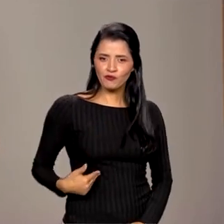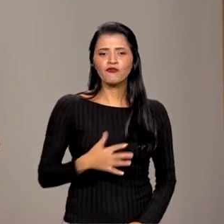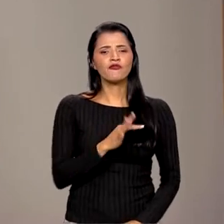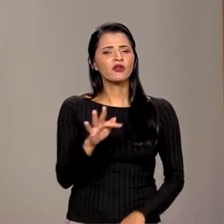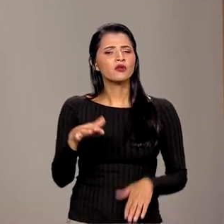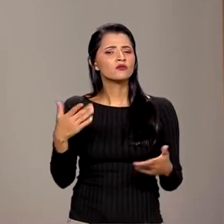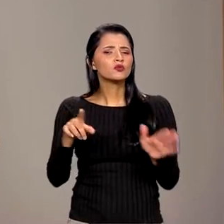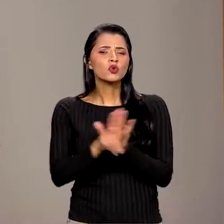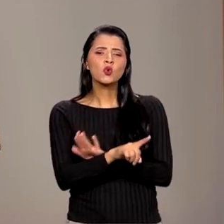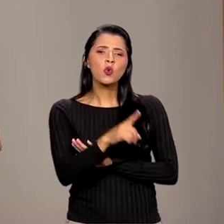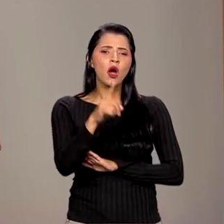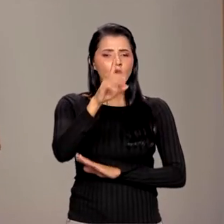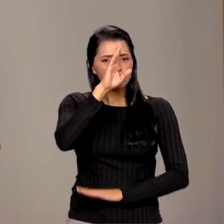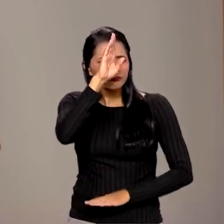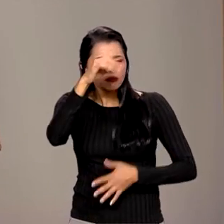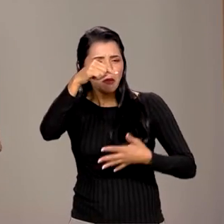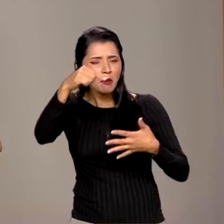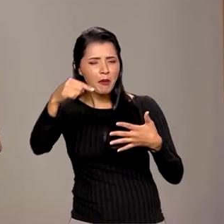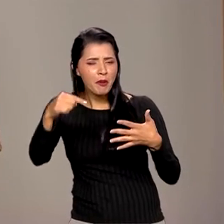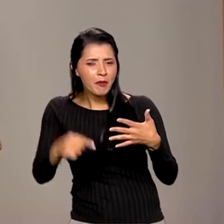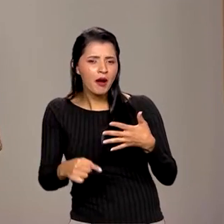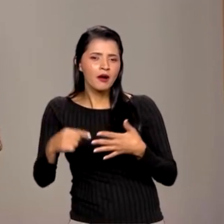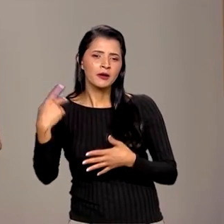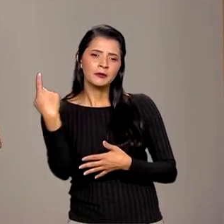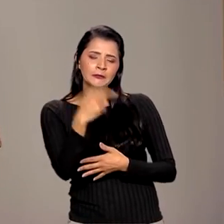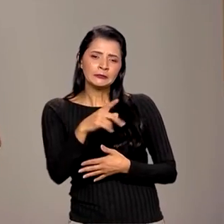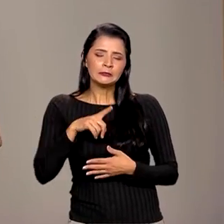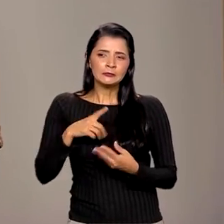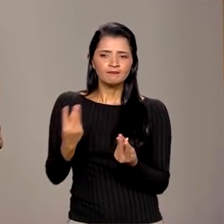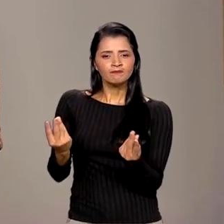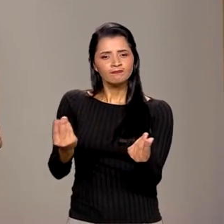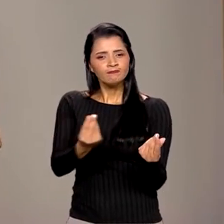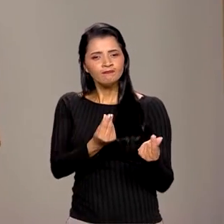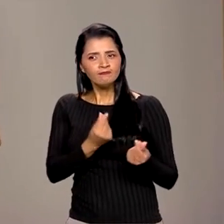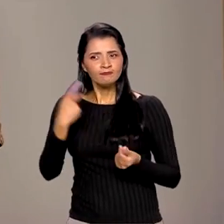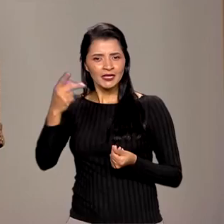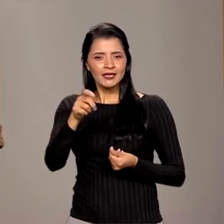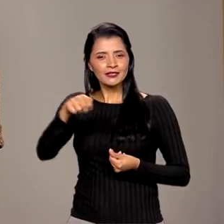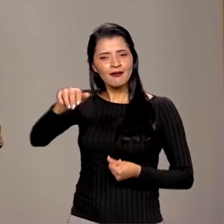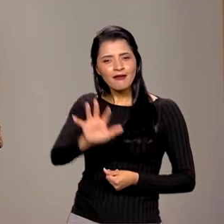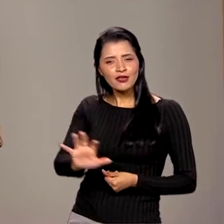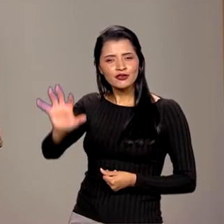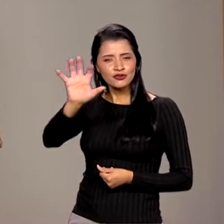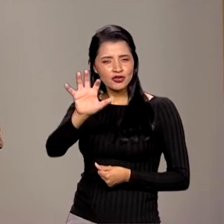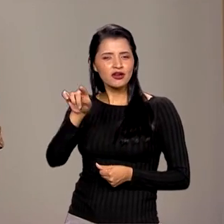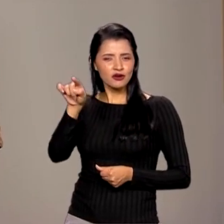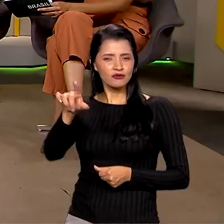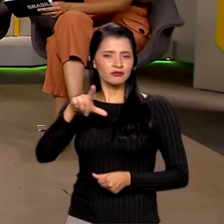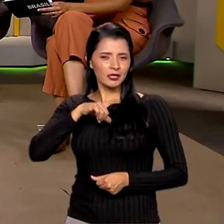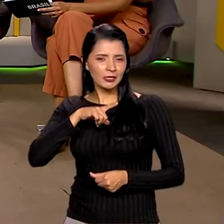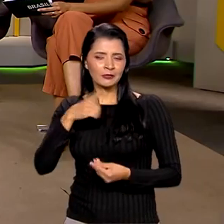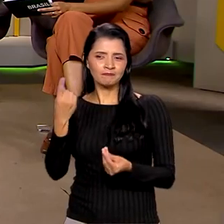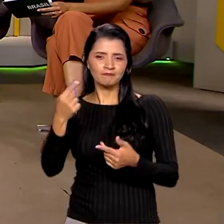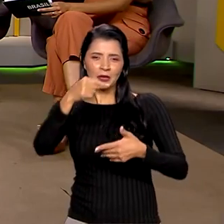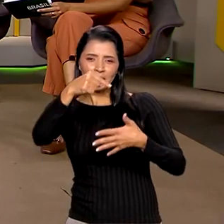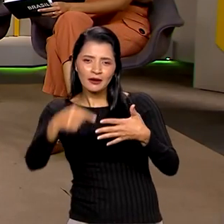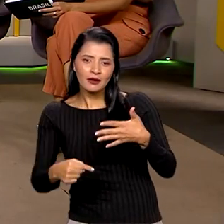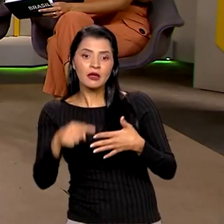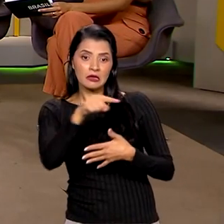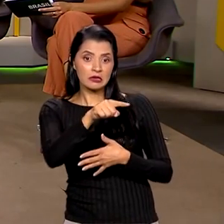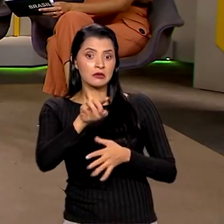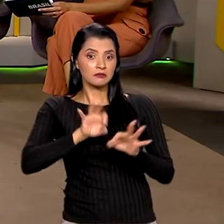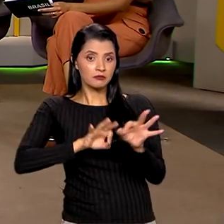Quais os principais gargalos, presidente, da região que esse plano